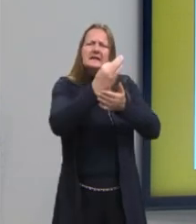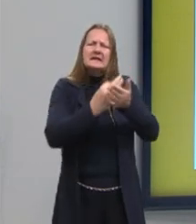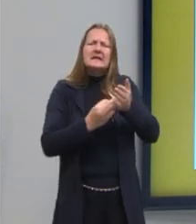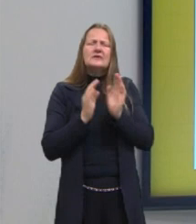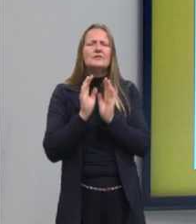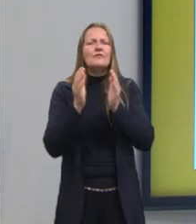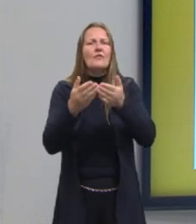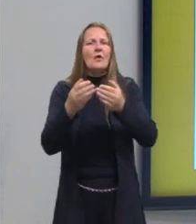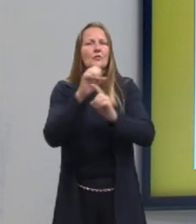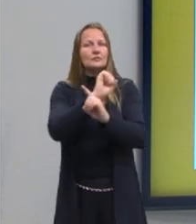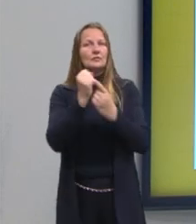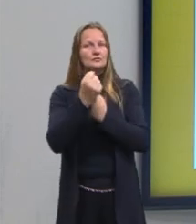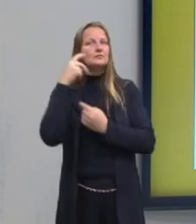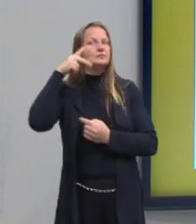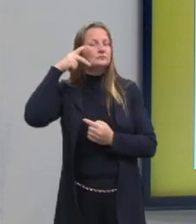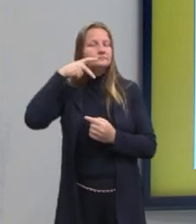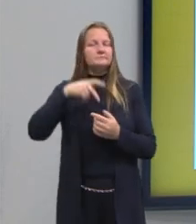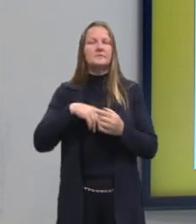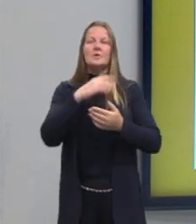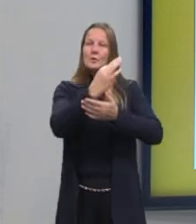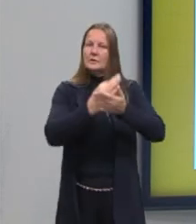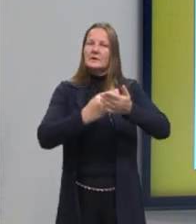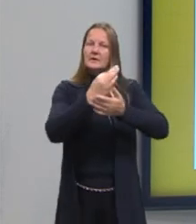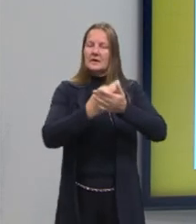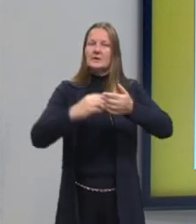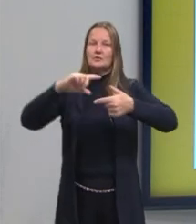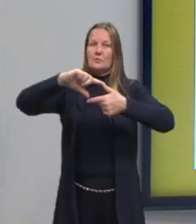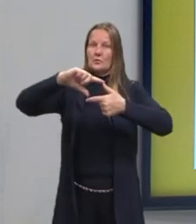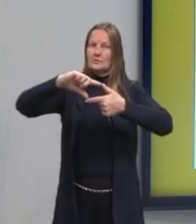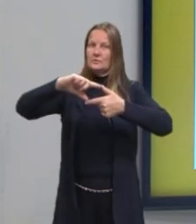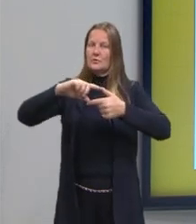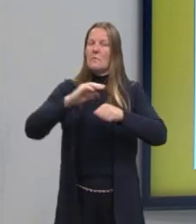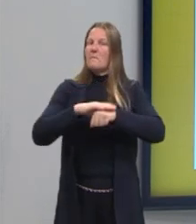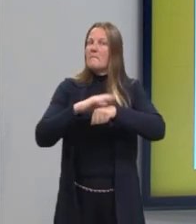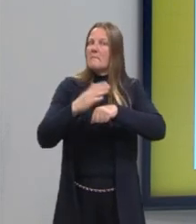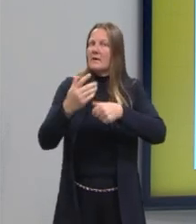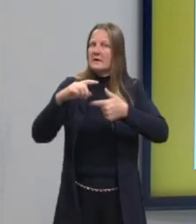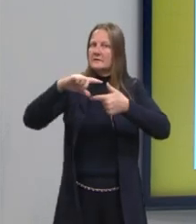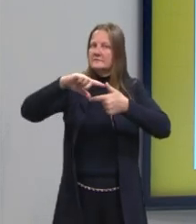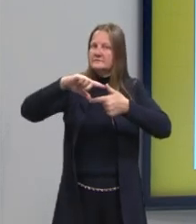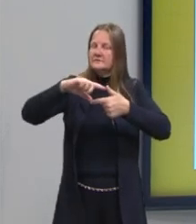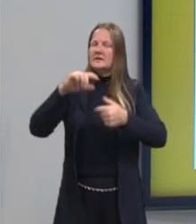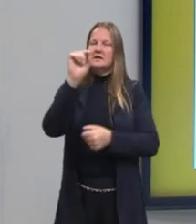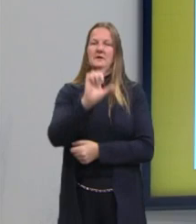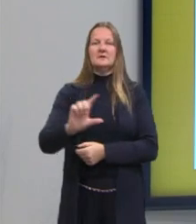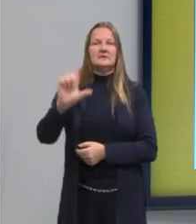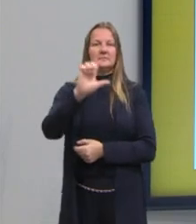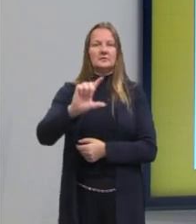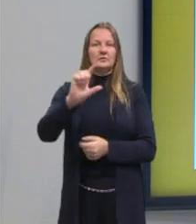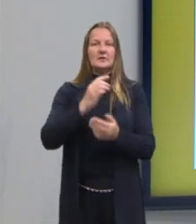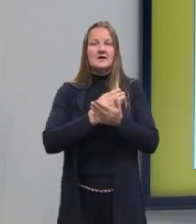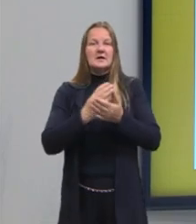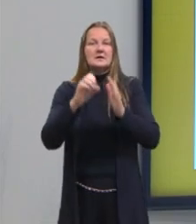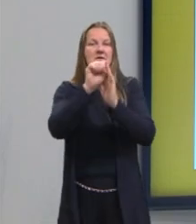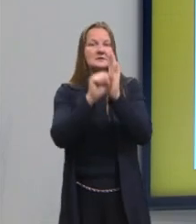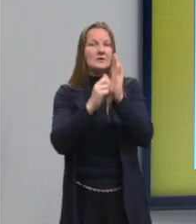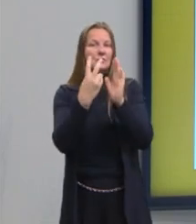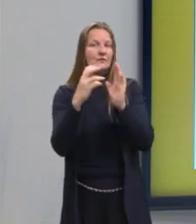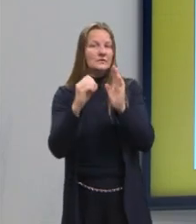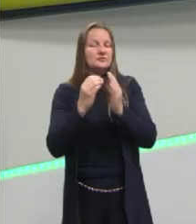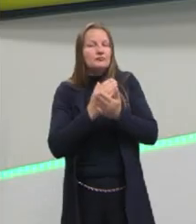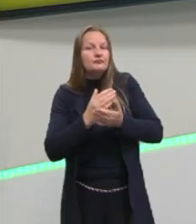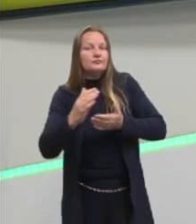contexto sociopolítico, quando falamos em modernismo ou mais? Quando falamos em literatura a partir do século XX, nós estamos